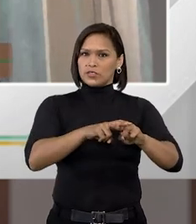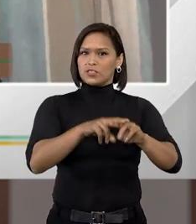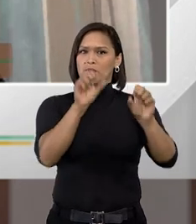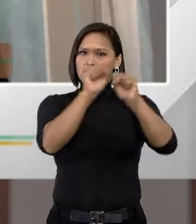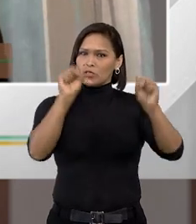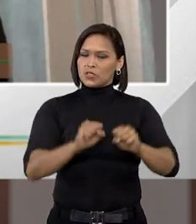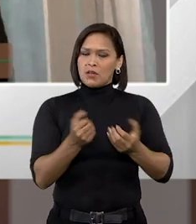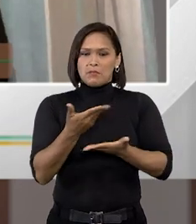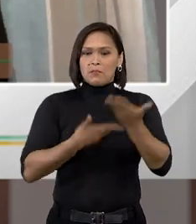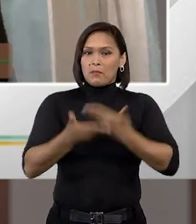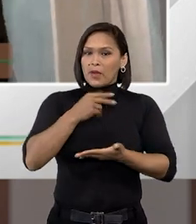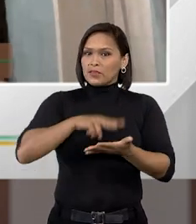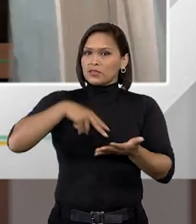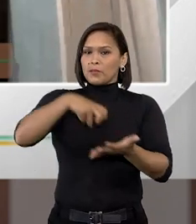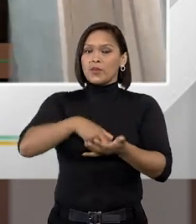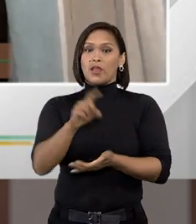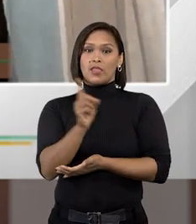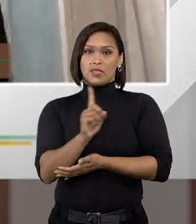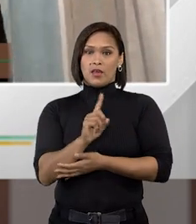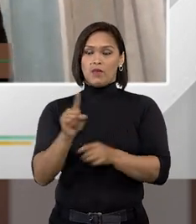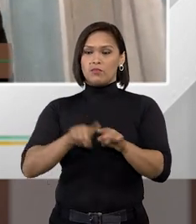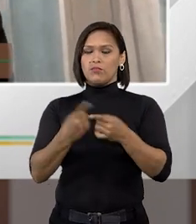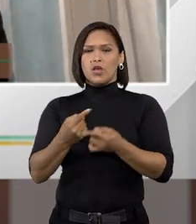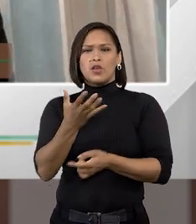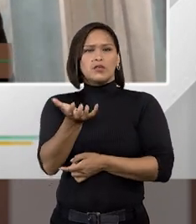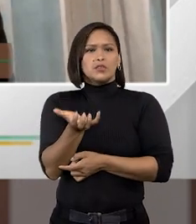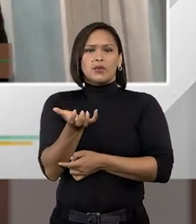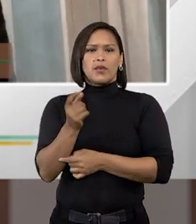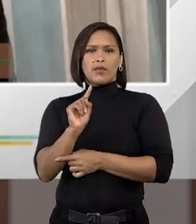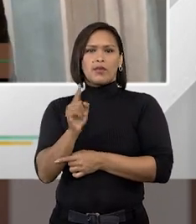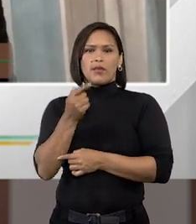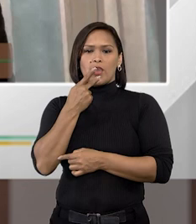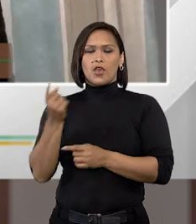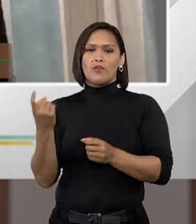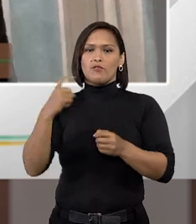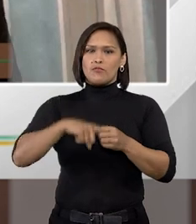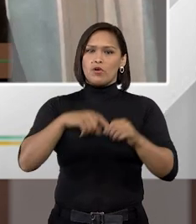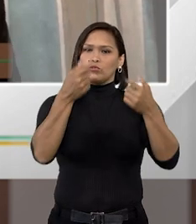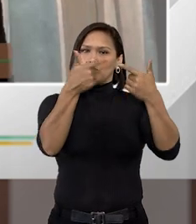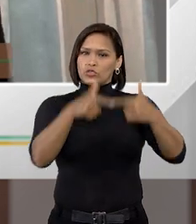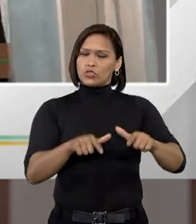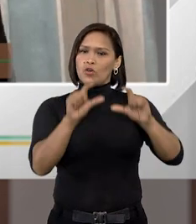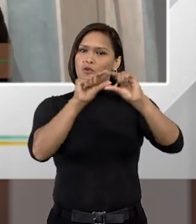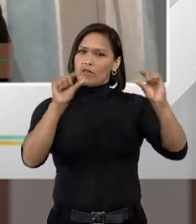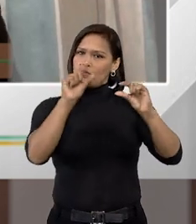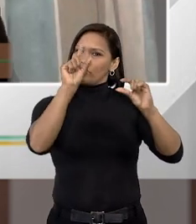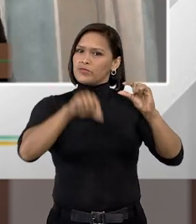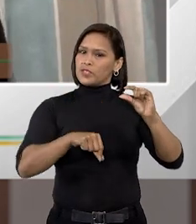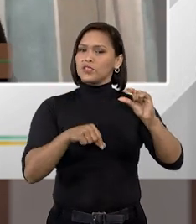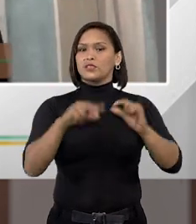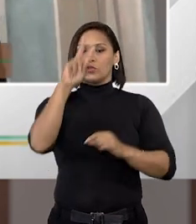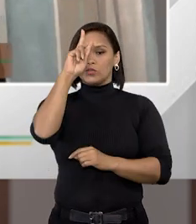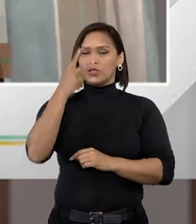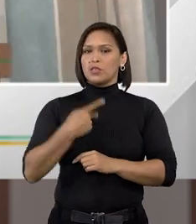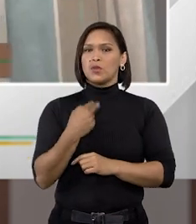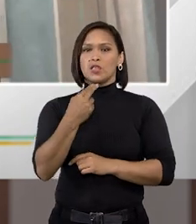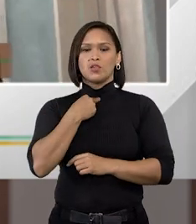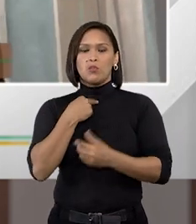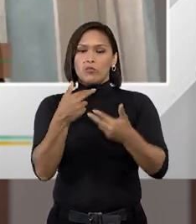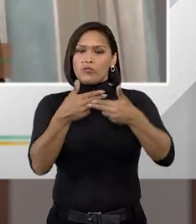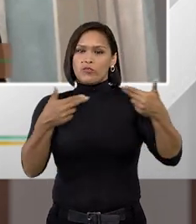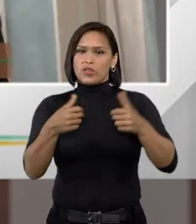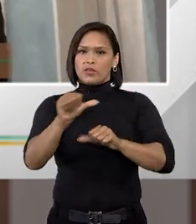prisional fazem parte da pena. Claro que não. A intenção não é essa. E eu volto novamente na frase do início. O ser humano não pode ser